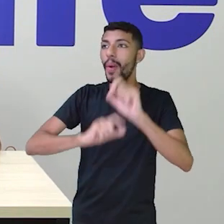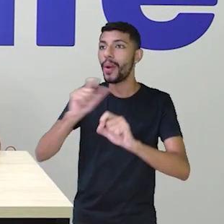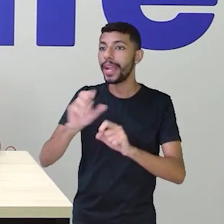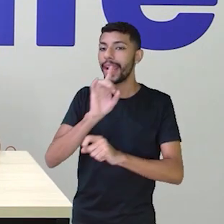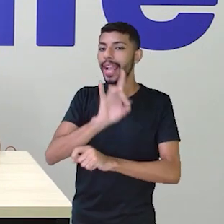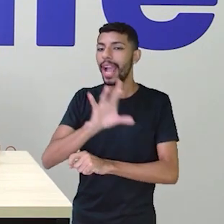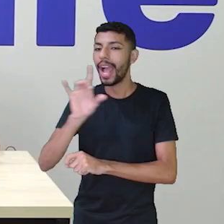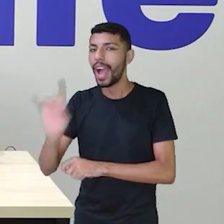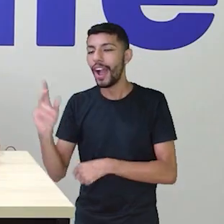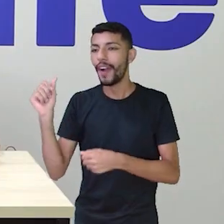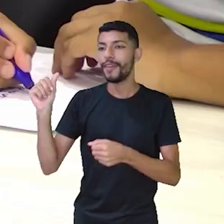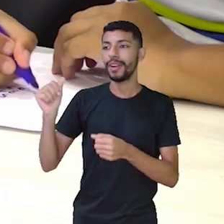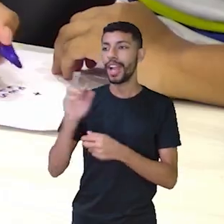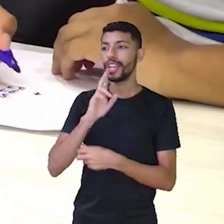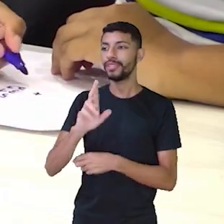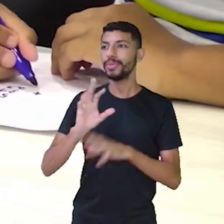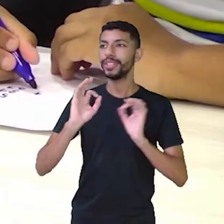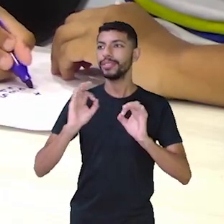fez aqui.